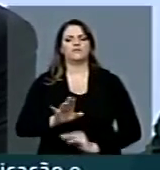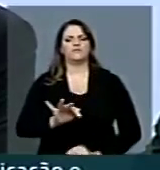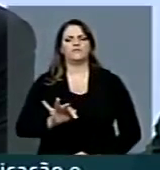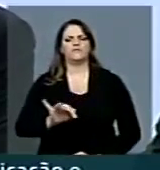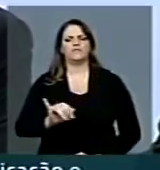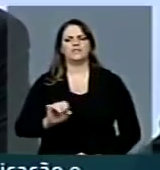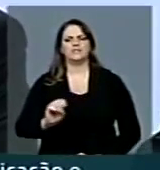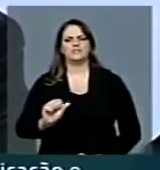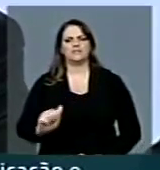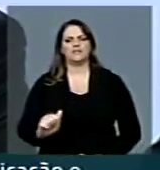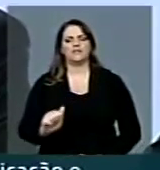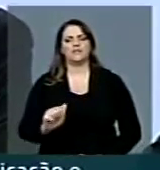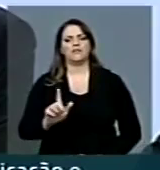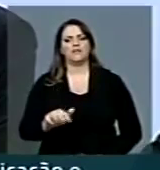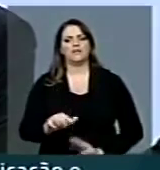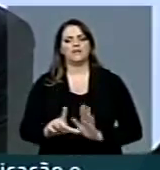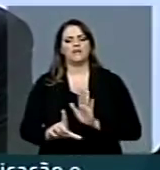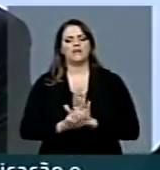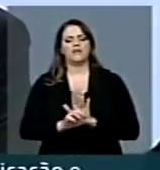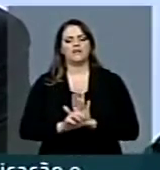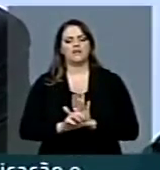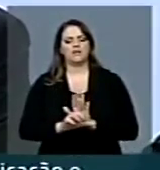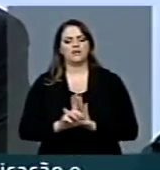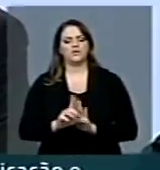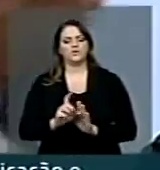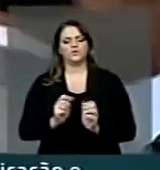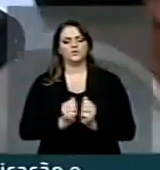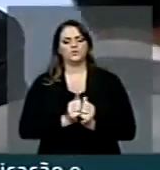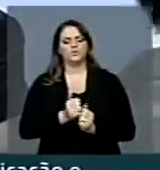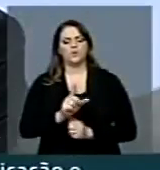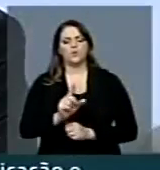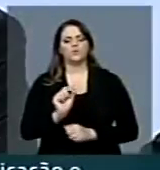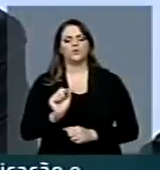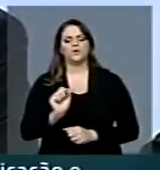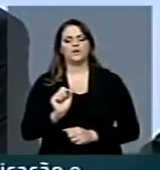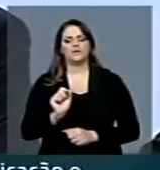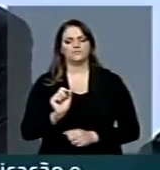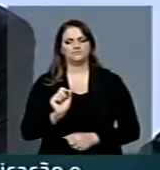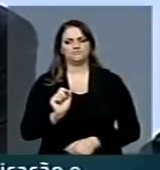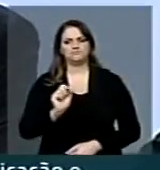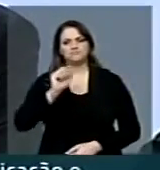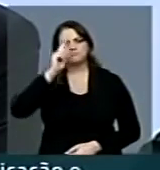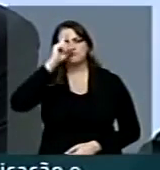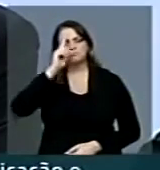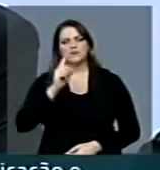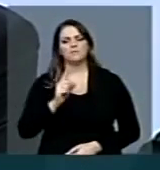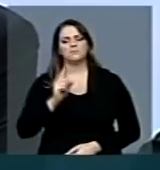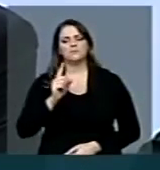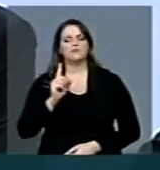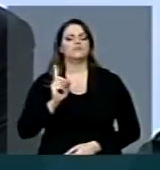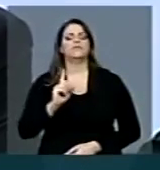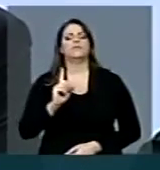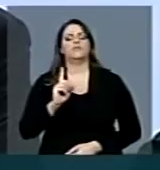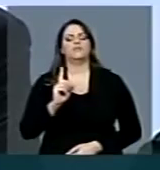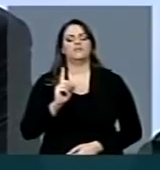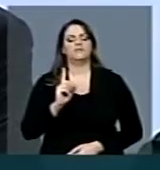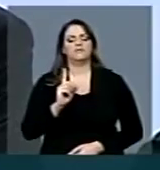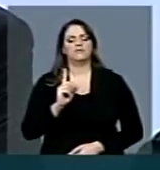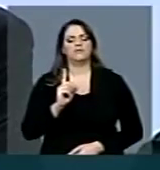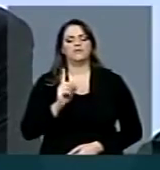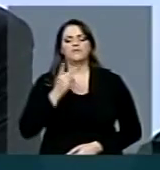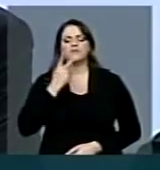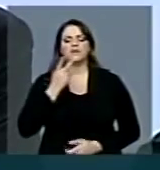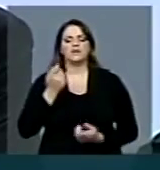lei que, juntamente com o Patriot Act, essa lei chega ao ponto de isentar essas